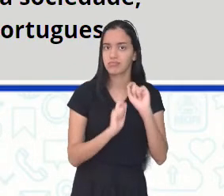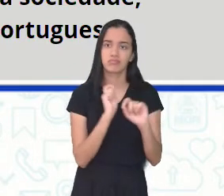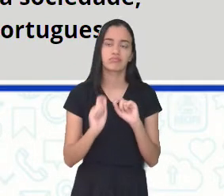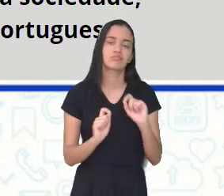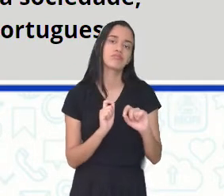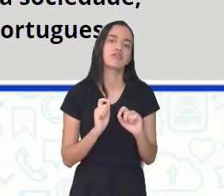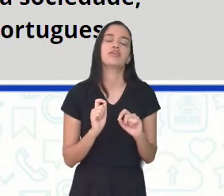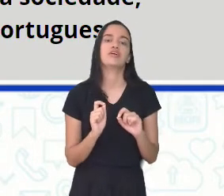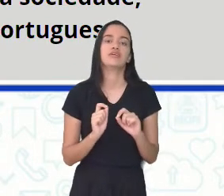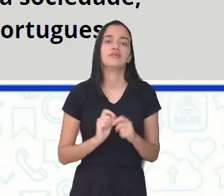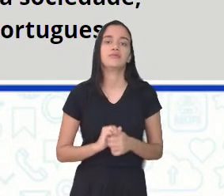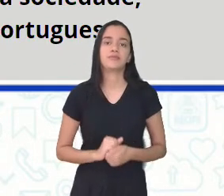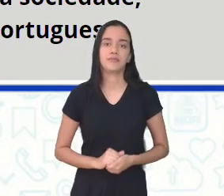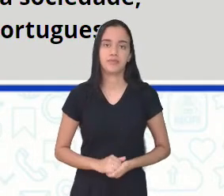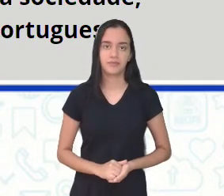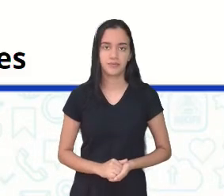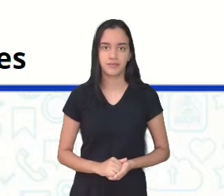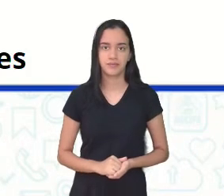O que vocês acham?